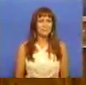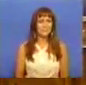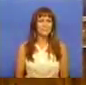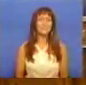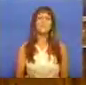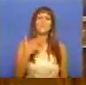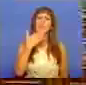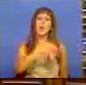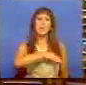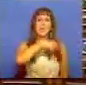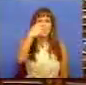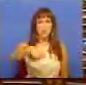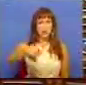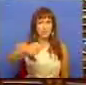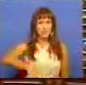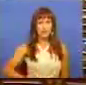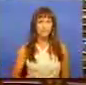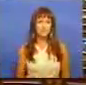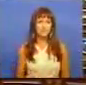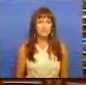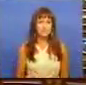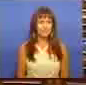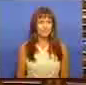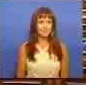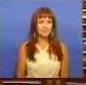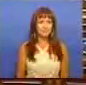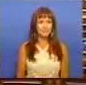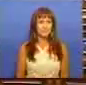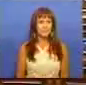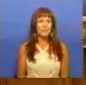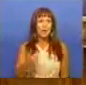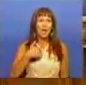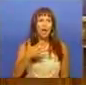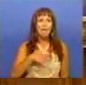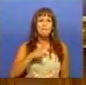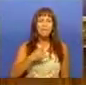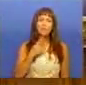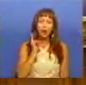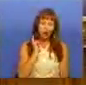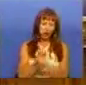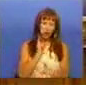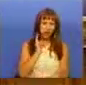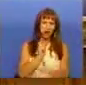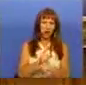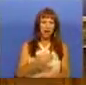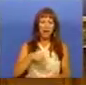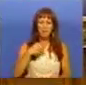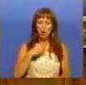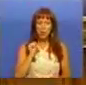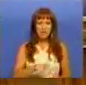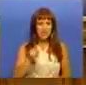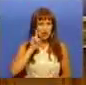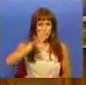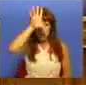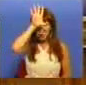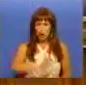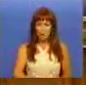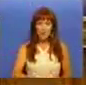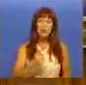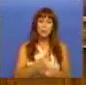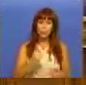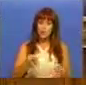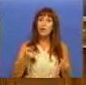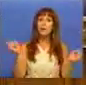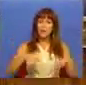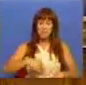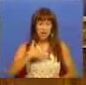Muito obrigado, Sr. Presidente. Eu gostaria de regressar às preocupações da Sra. Ministra, porque